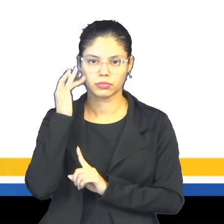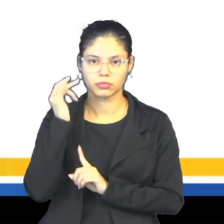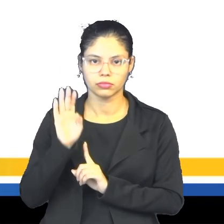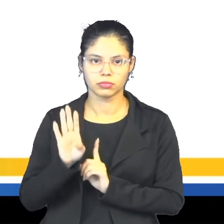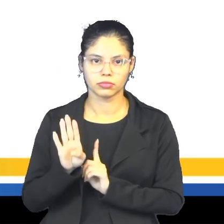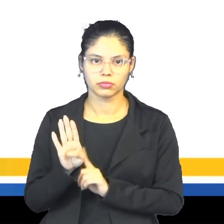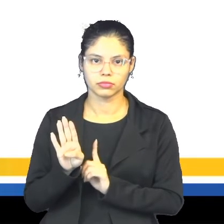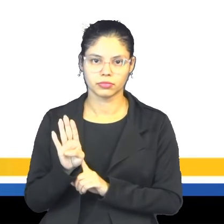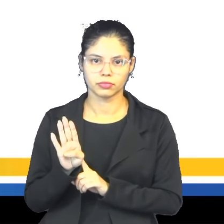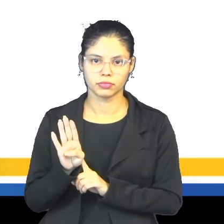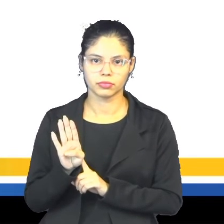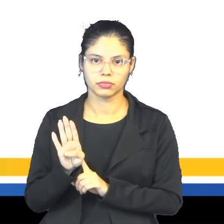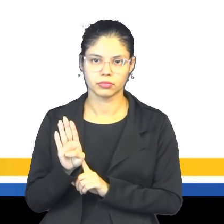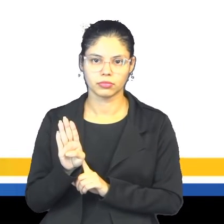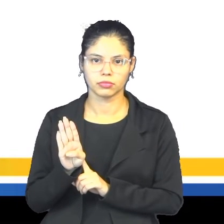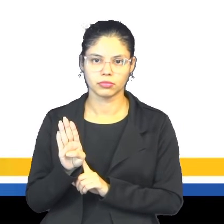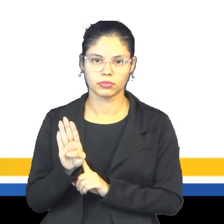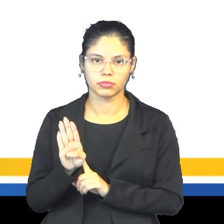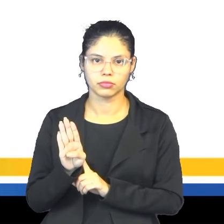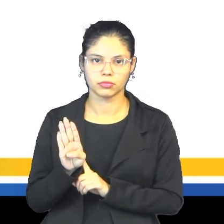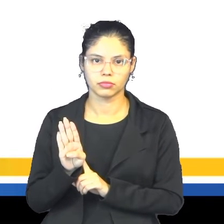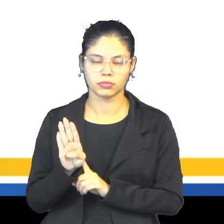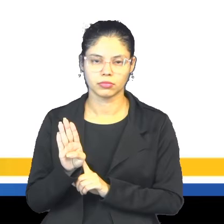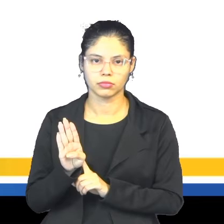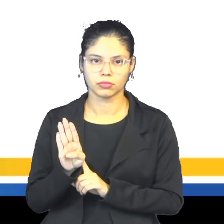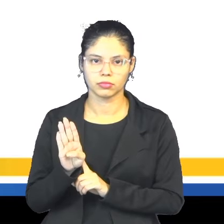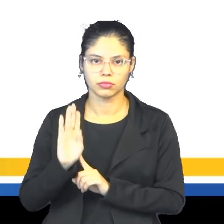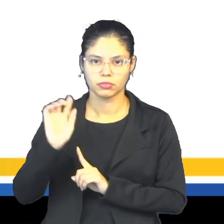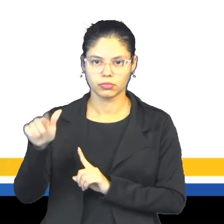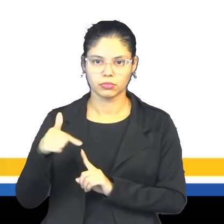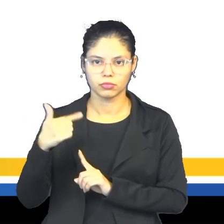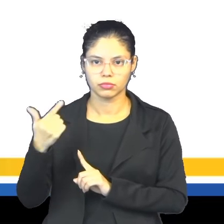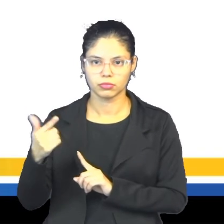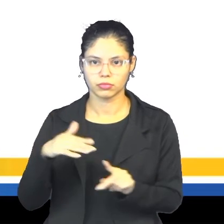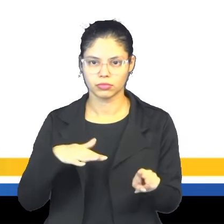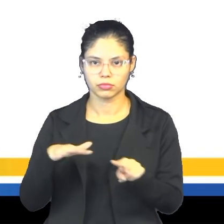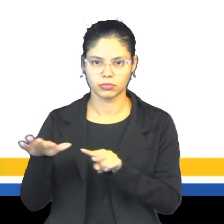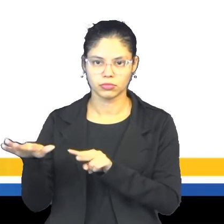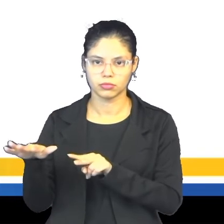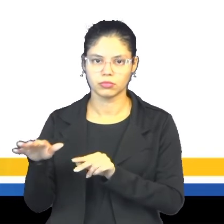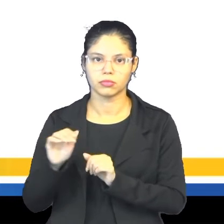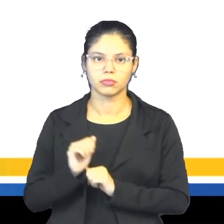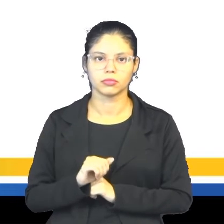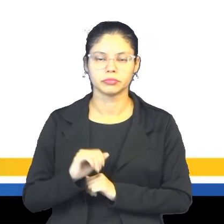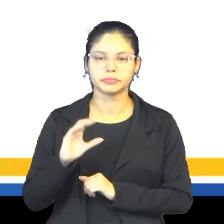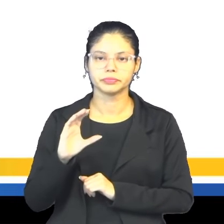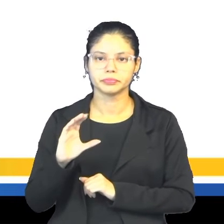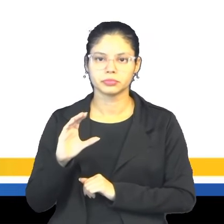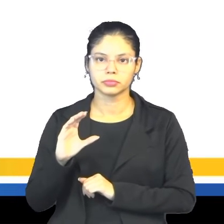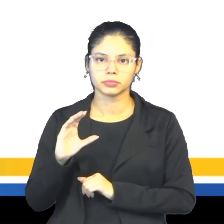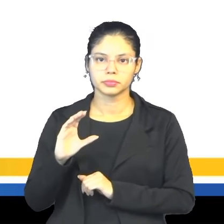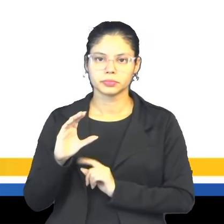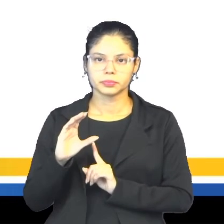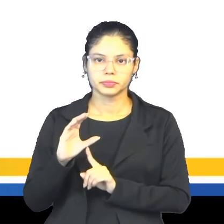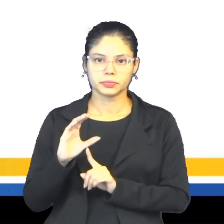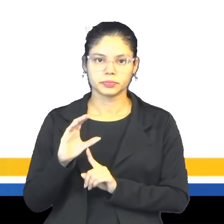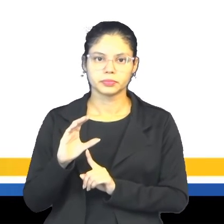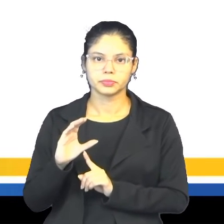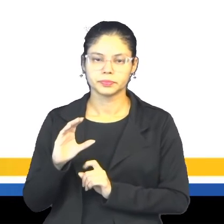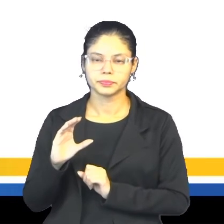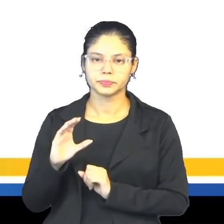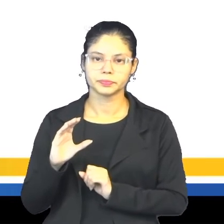Nós temos na letra B, next week, na próxima semana. Letra C,